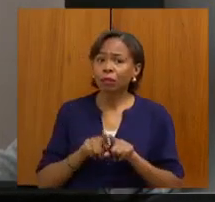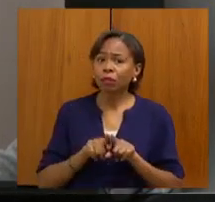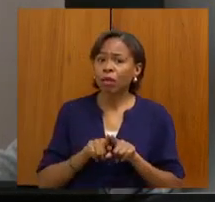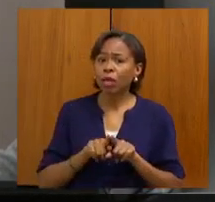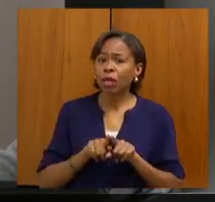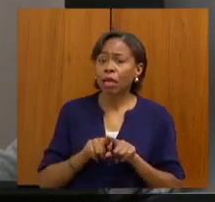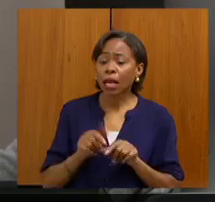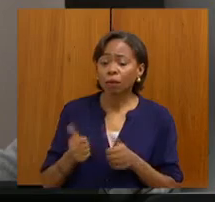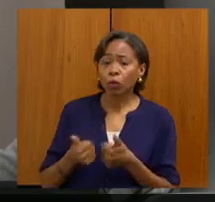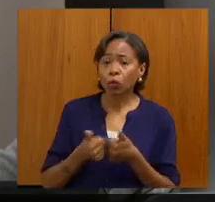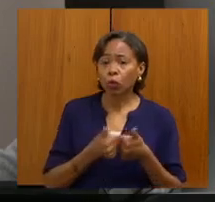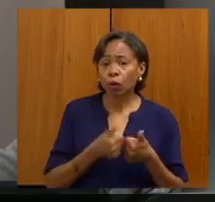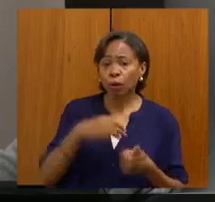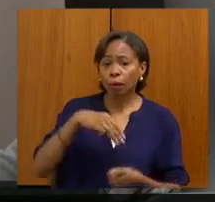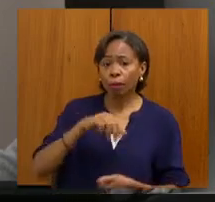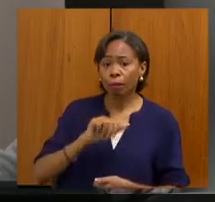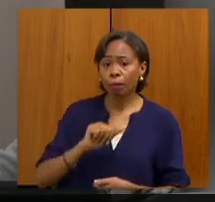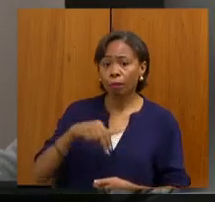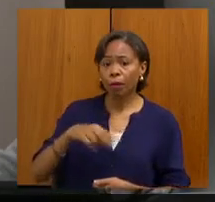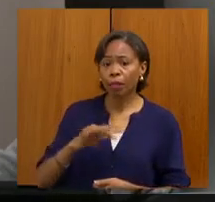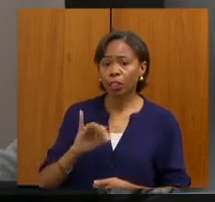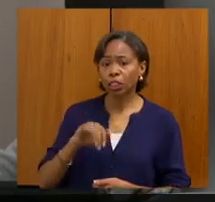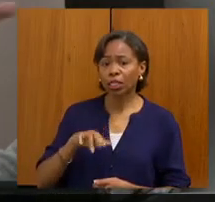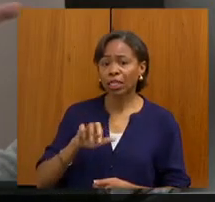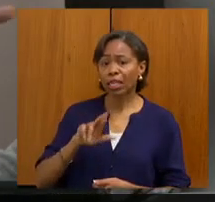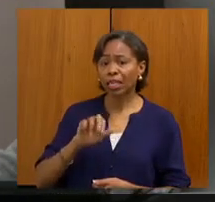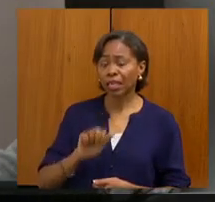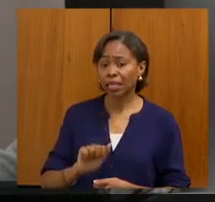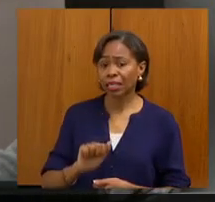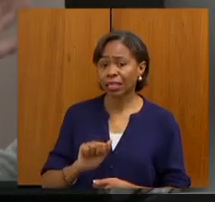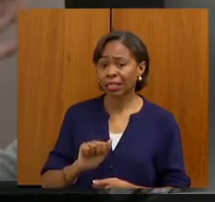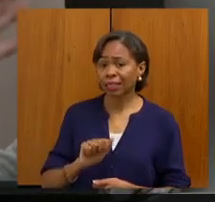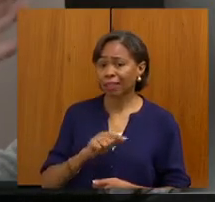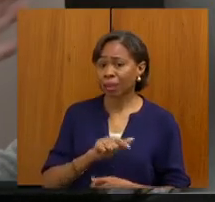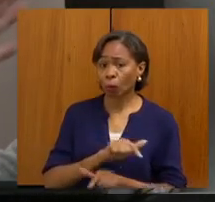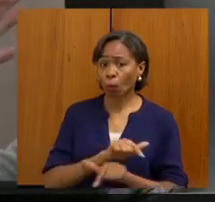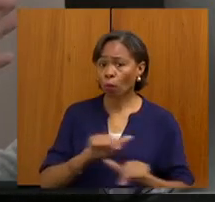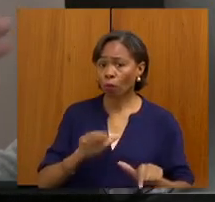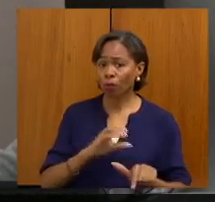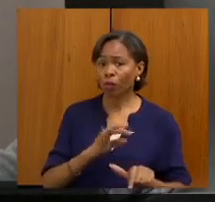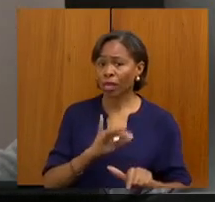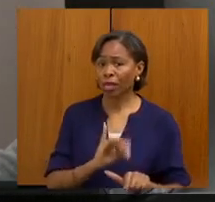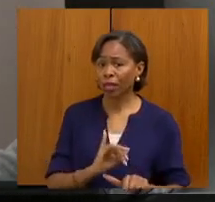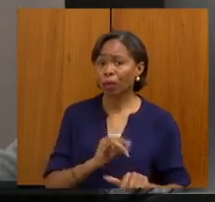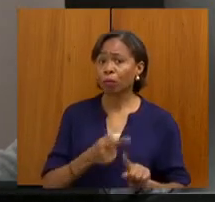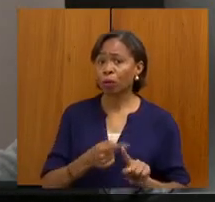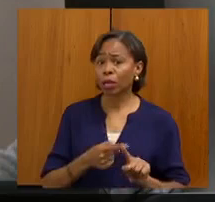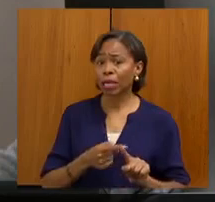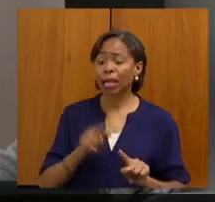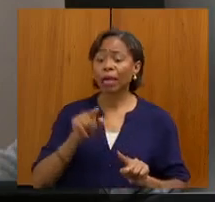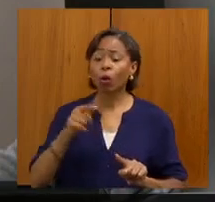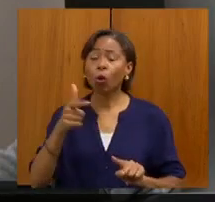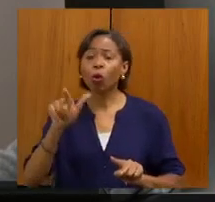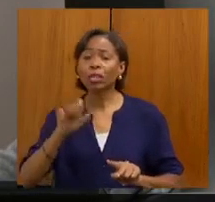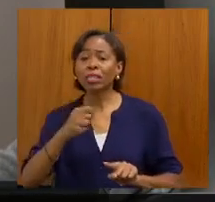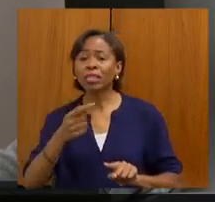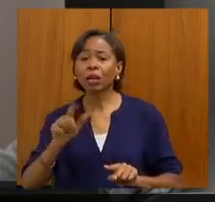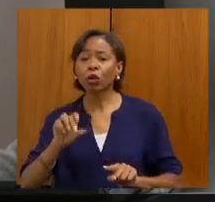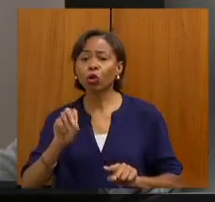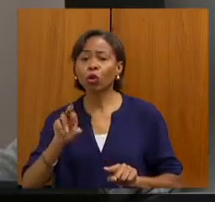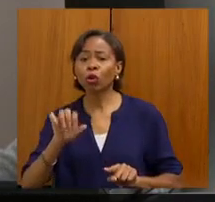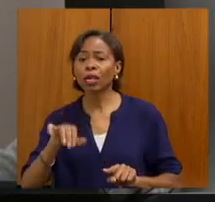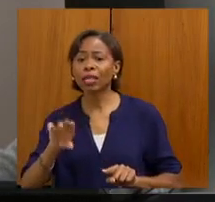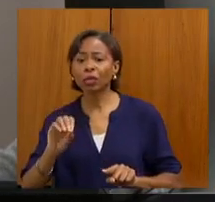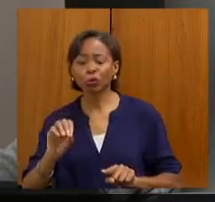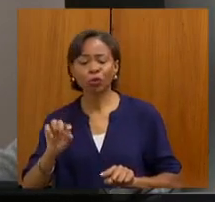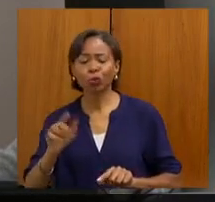ali, vão ficar sem CTI, porque São Lourenço não dá conta de receber todos os pedidos. Então, poderá faltar, no